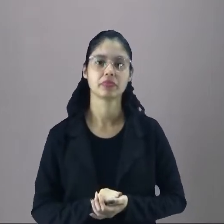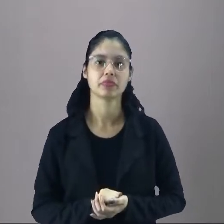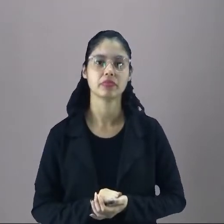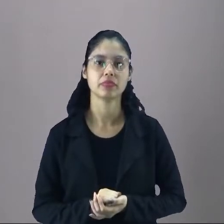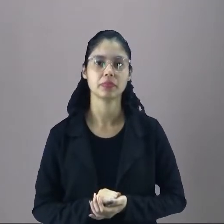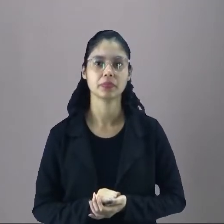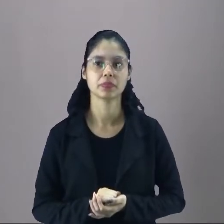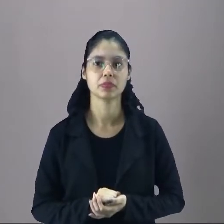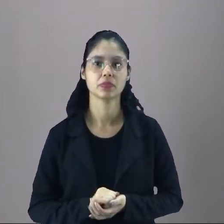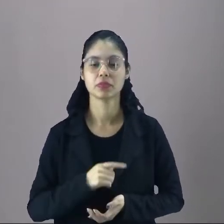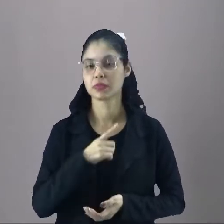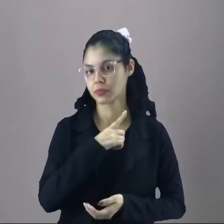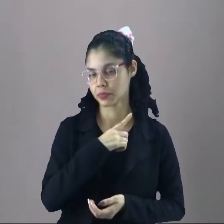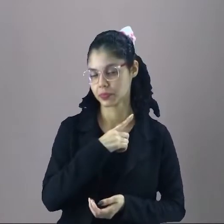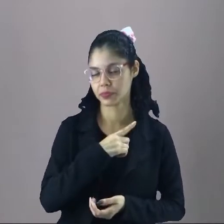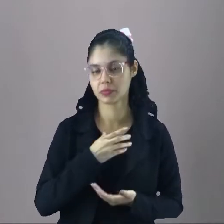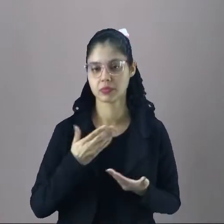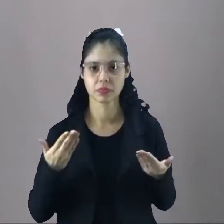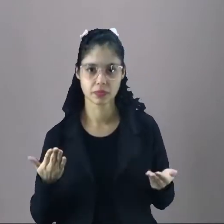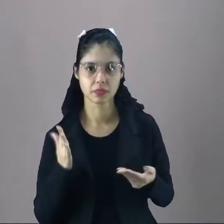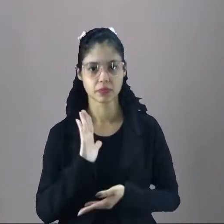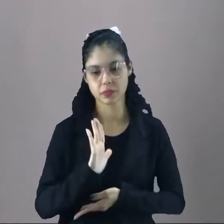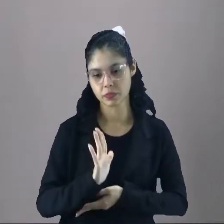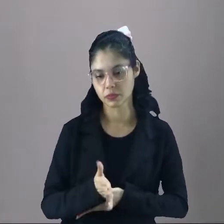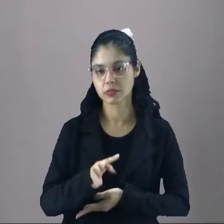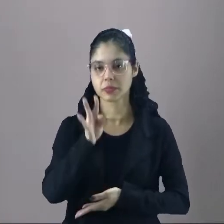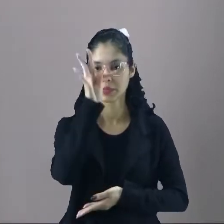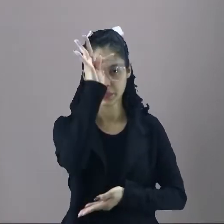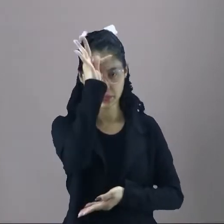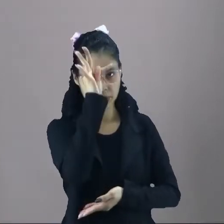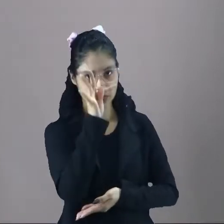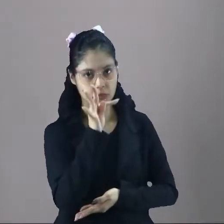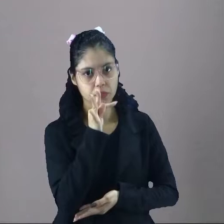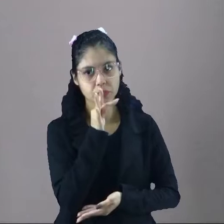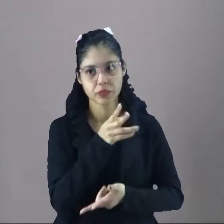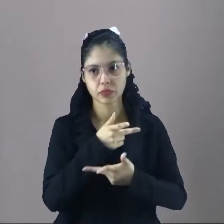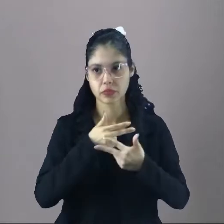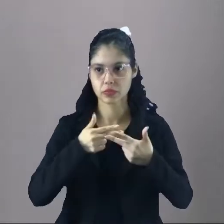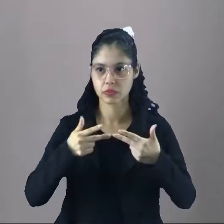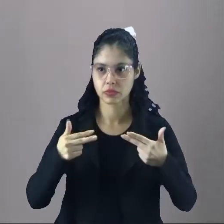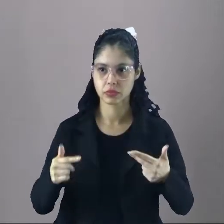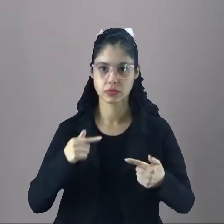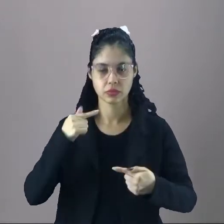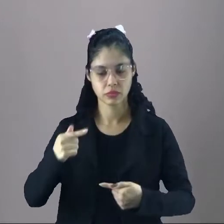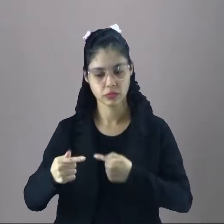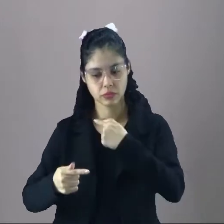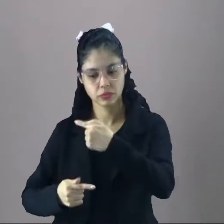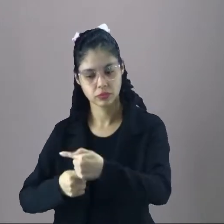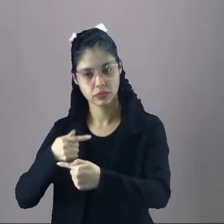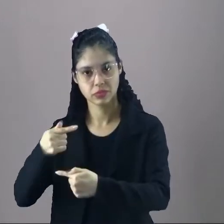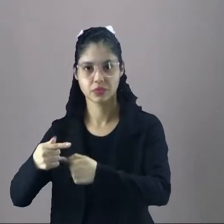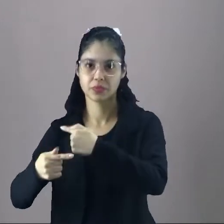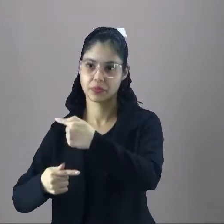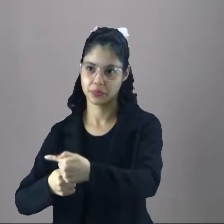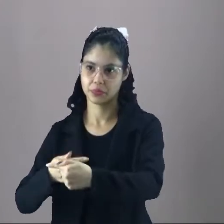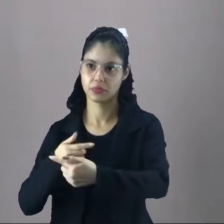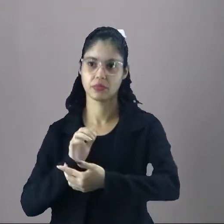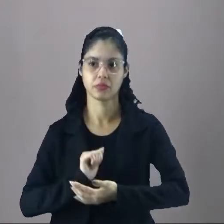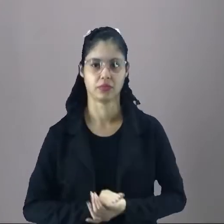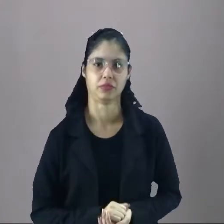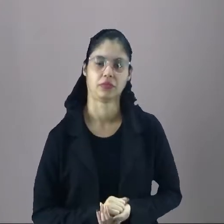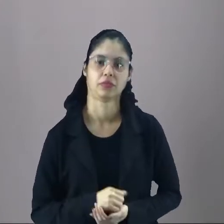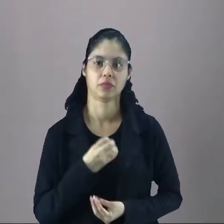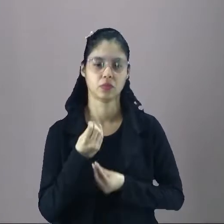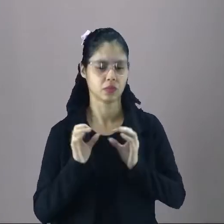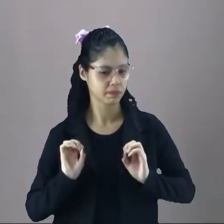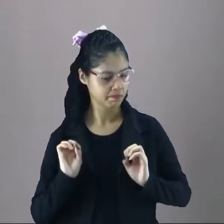costume que nós temos. Já as tradições são coisas que passam de geração em geração,